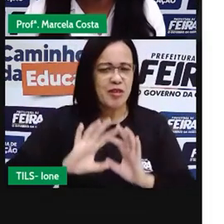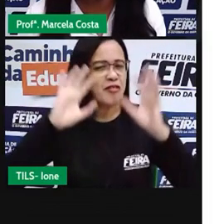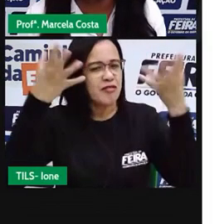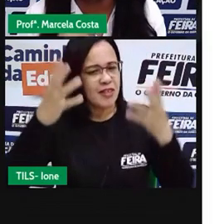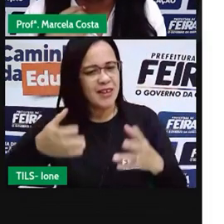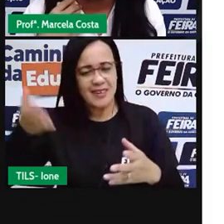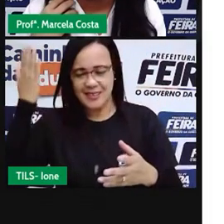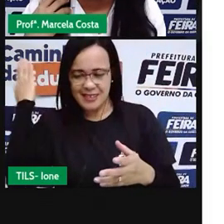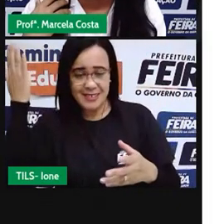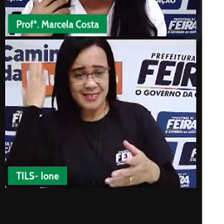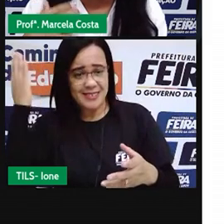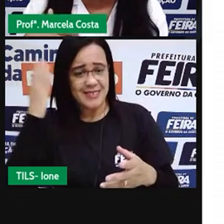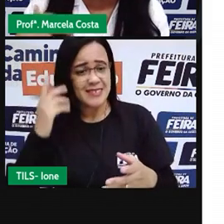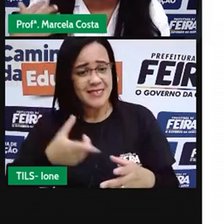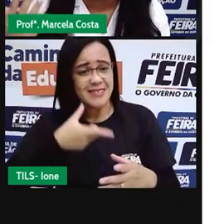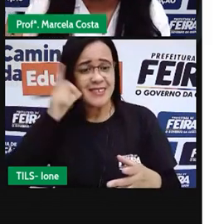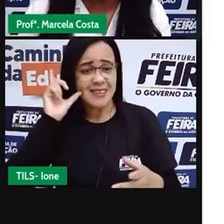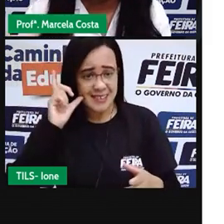festejos